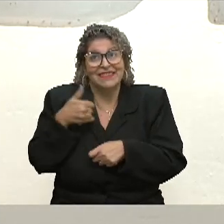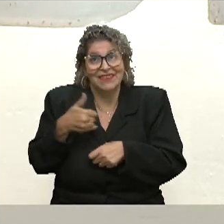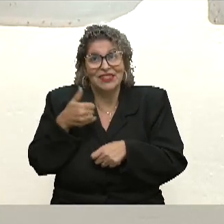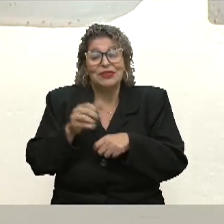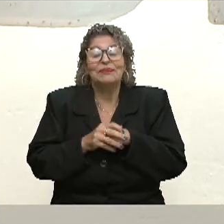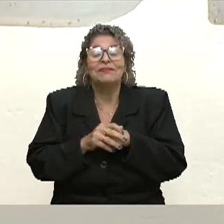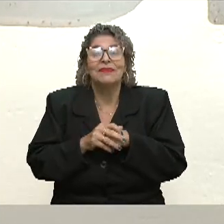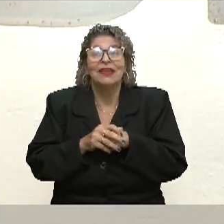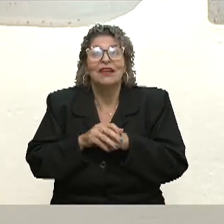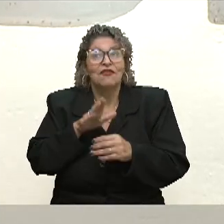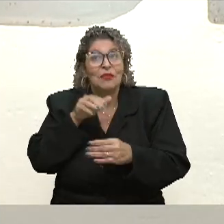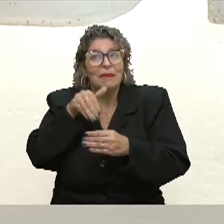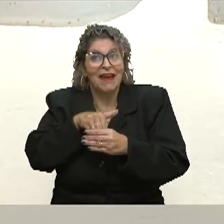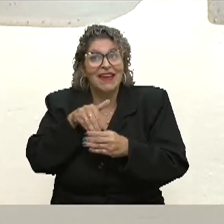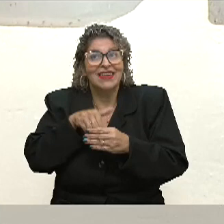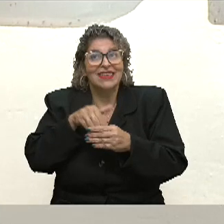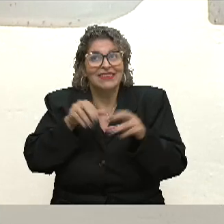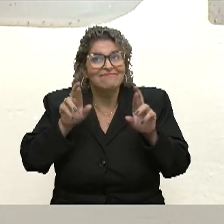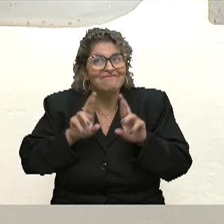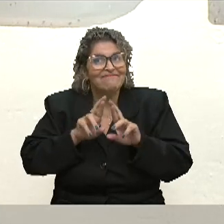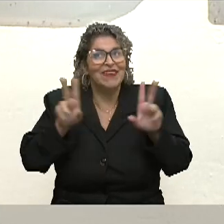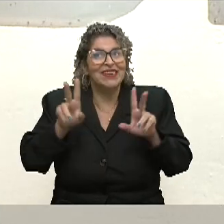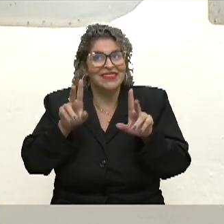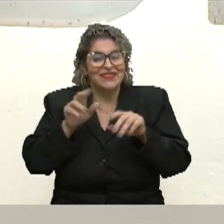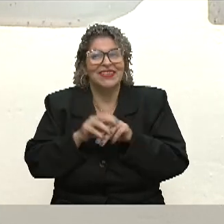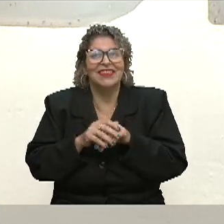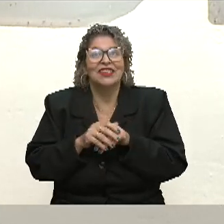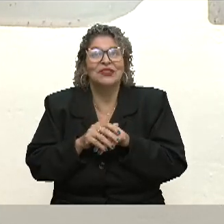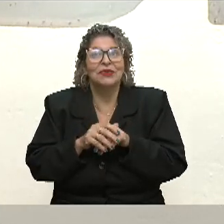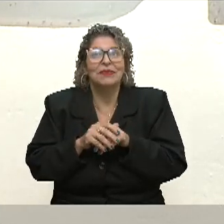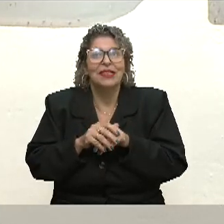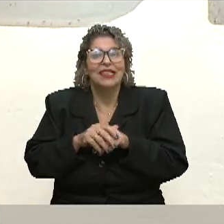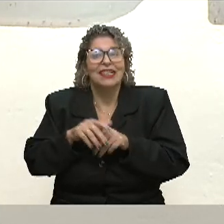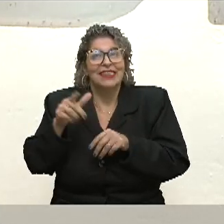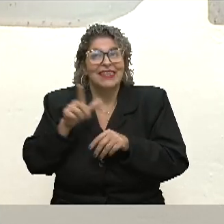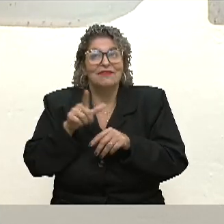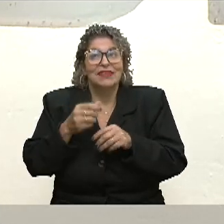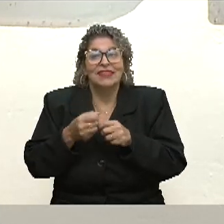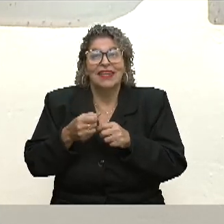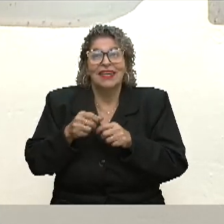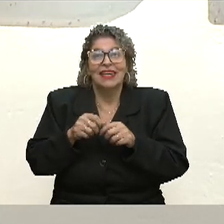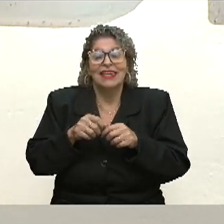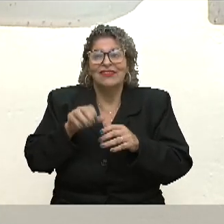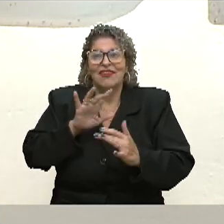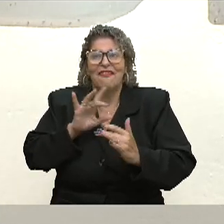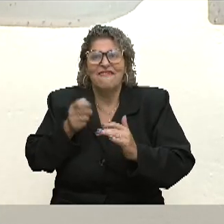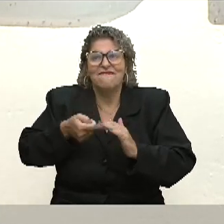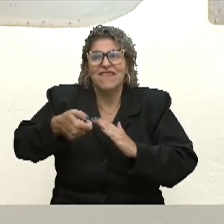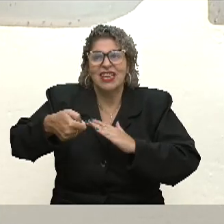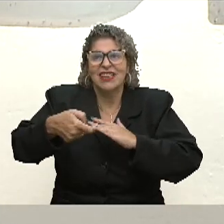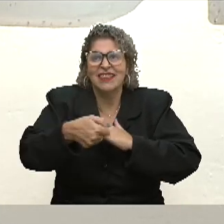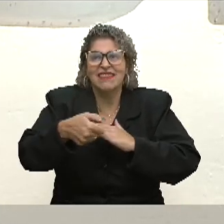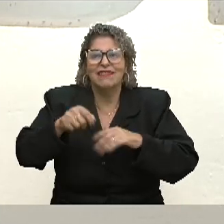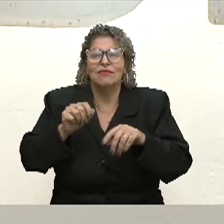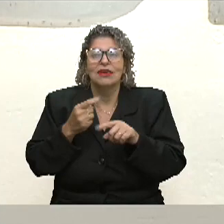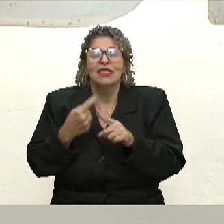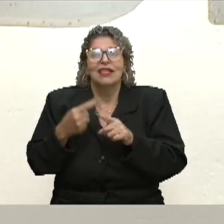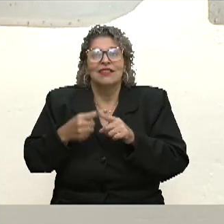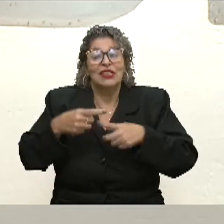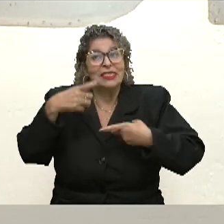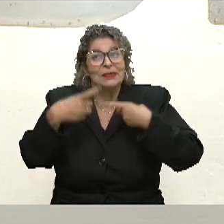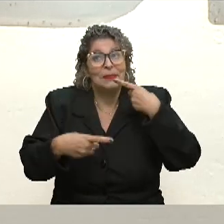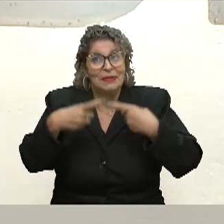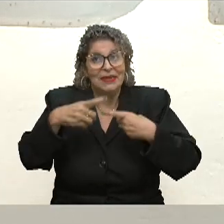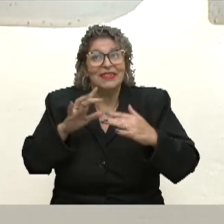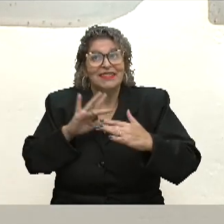Foi uma eleição muito difícil, foi bem polarizada. Então, teve também toda essa questão de fake news e desse debate todo nas redes sociais.